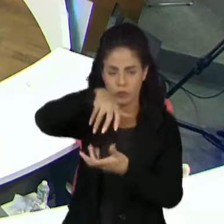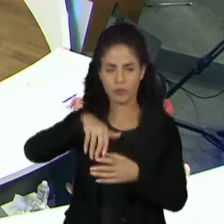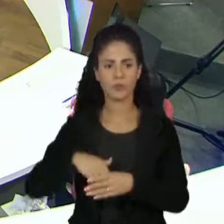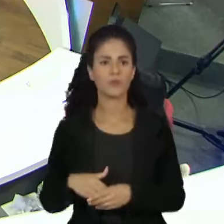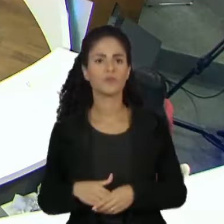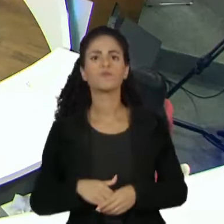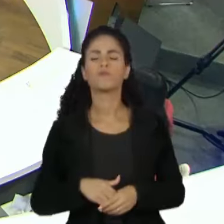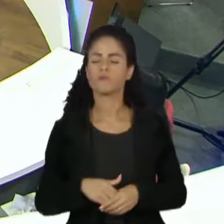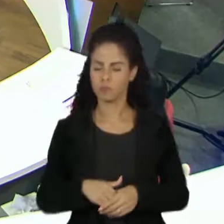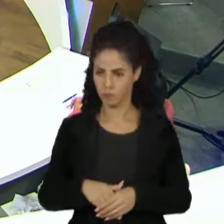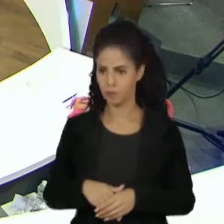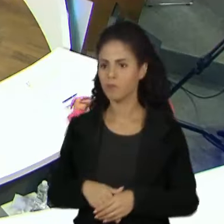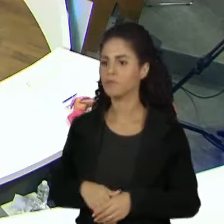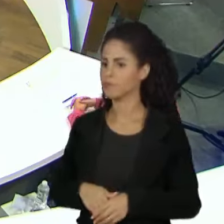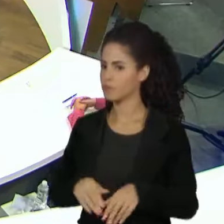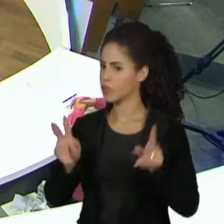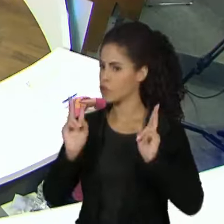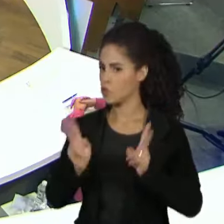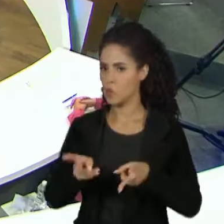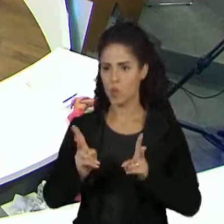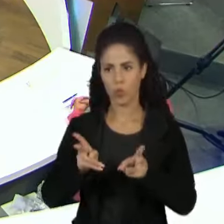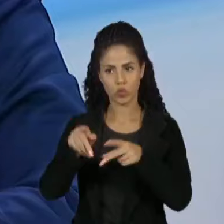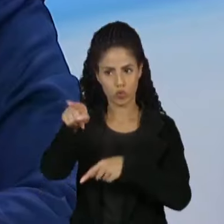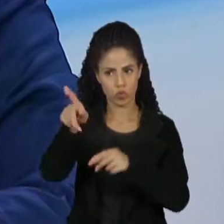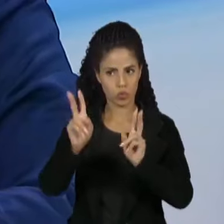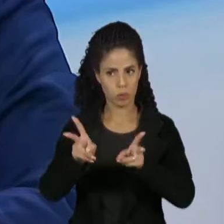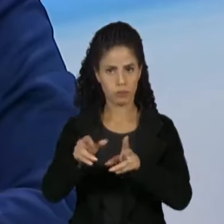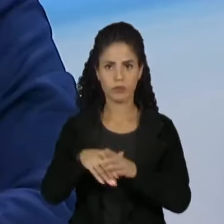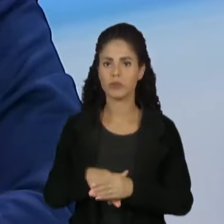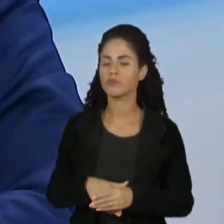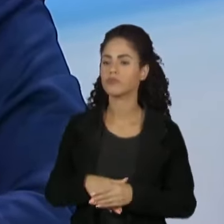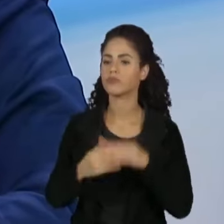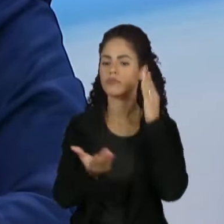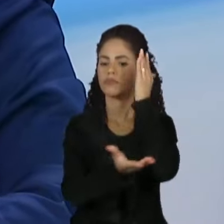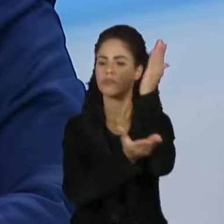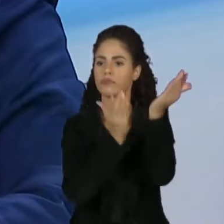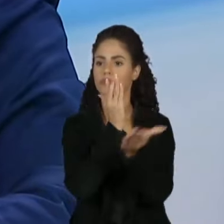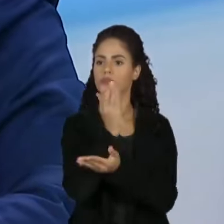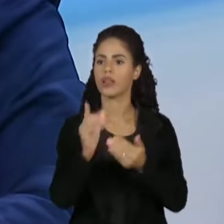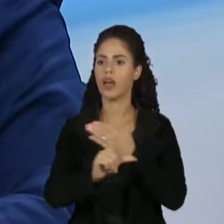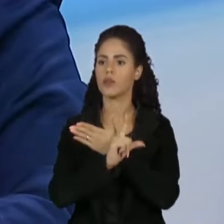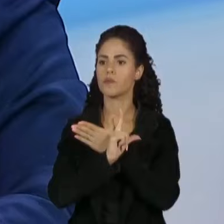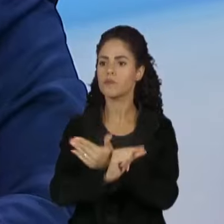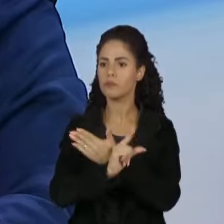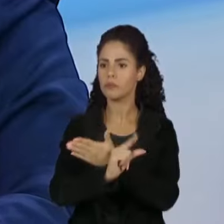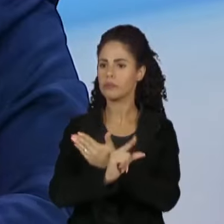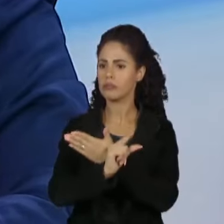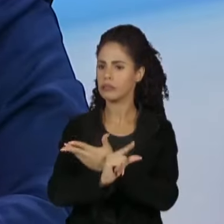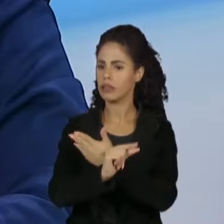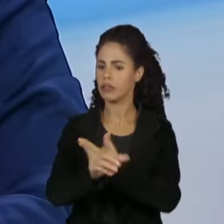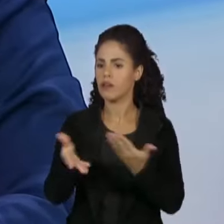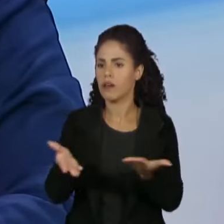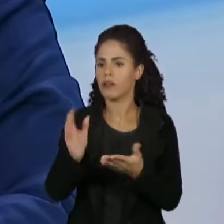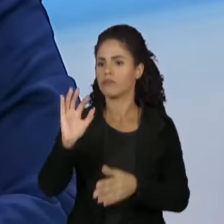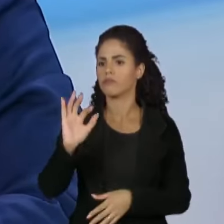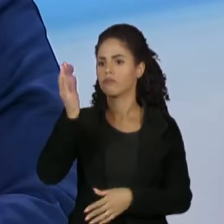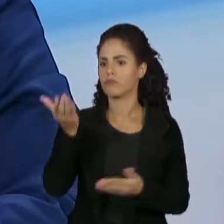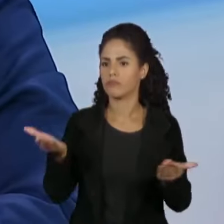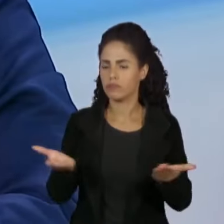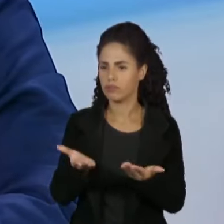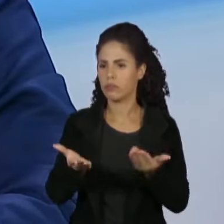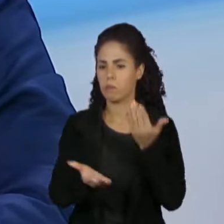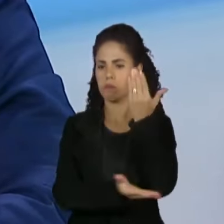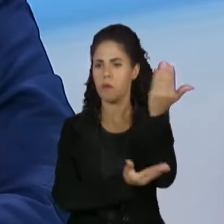Boa noite, governador. Continuando nessa linha dos colegas desse desmatamento no Pantanal, que está sendo considerada um dos maiores